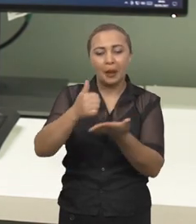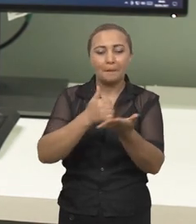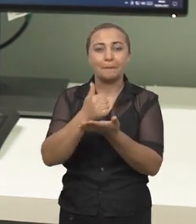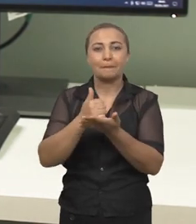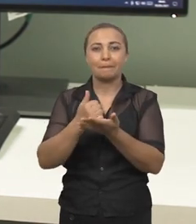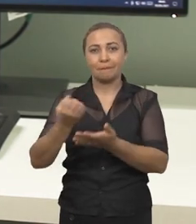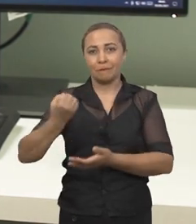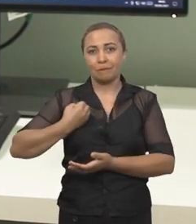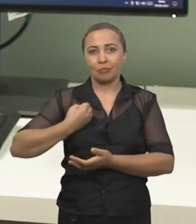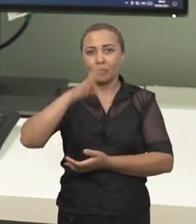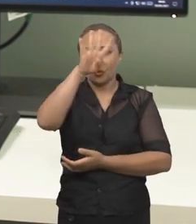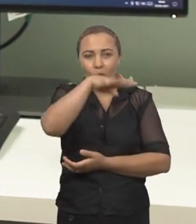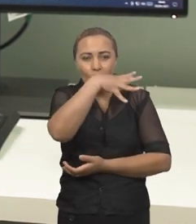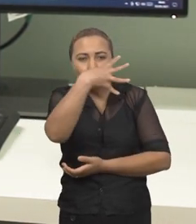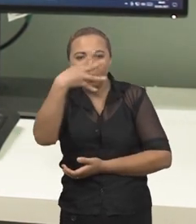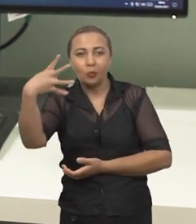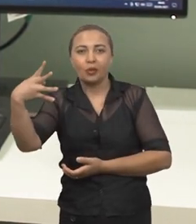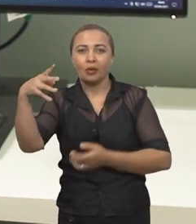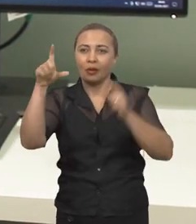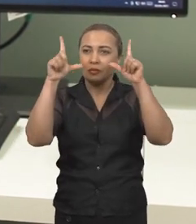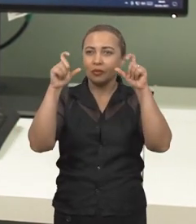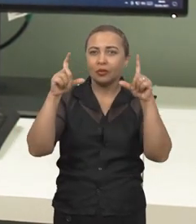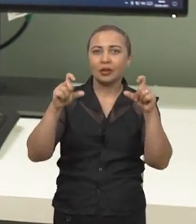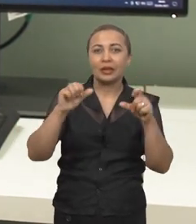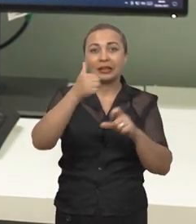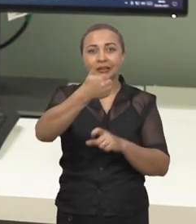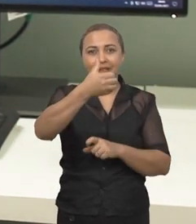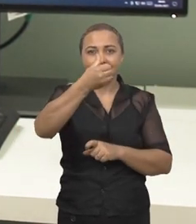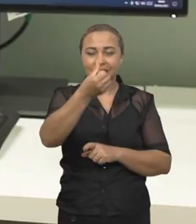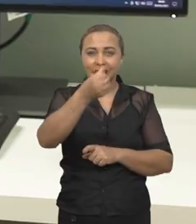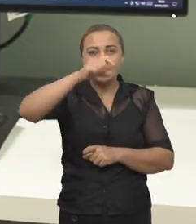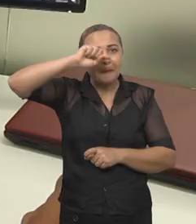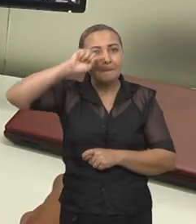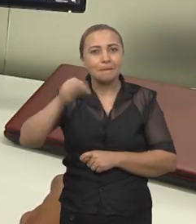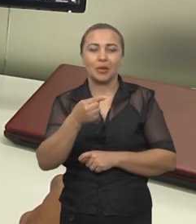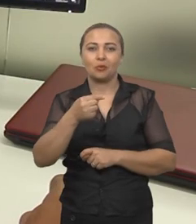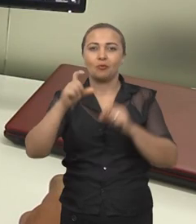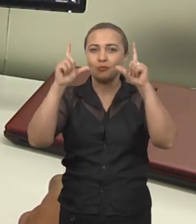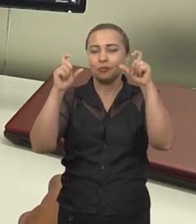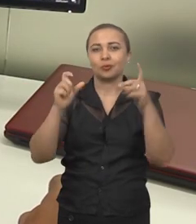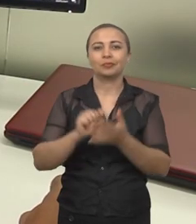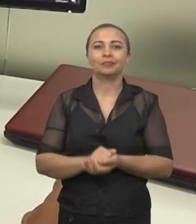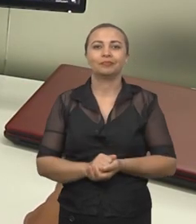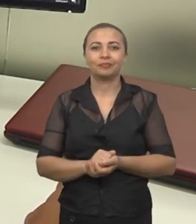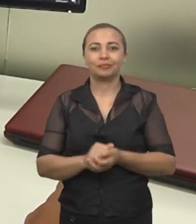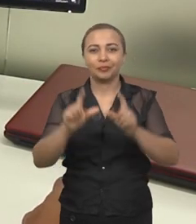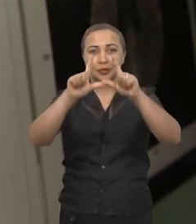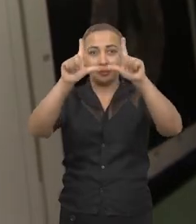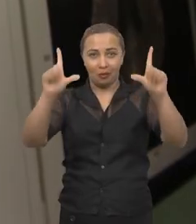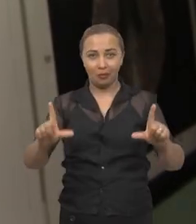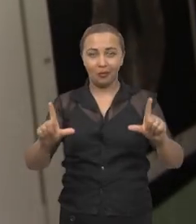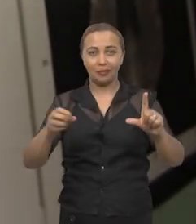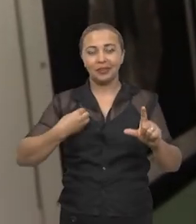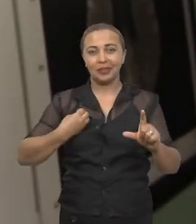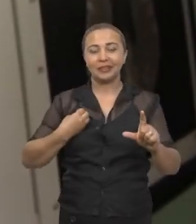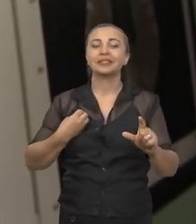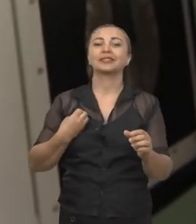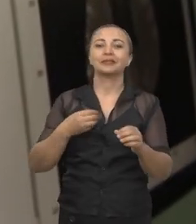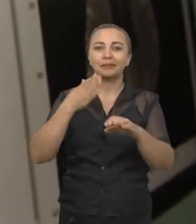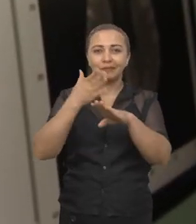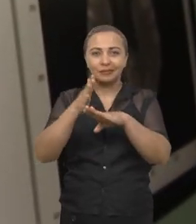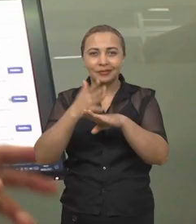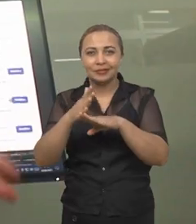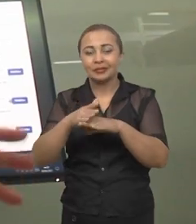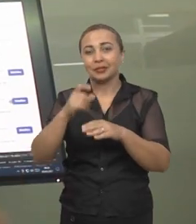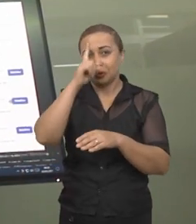dados de imagens em torno de 16 mil imagens a plataforma está em fase de testes em hospitais